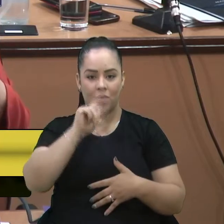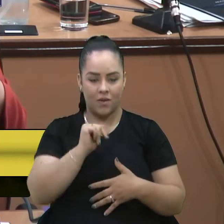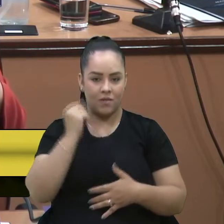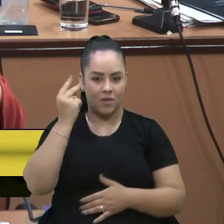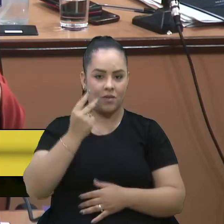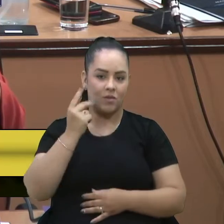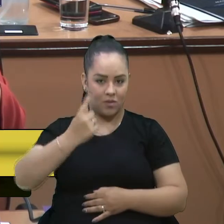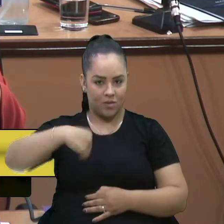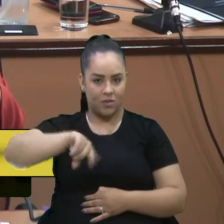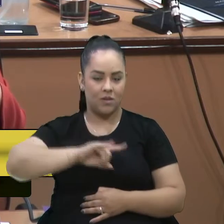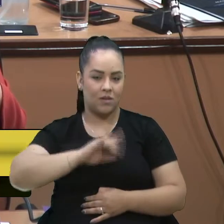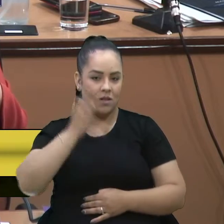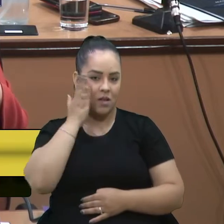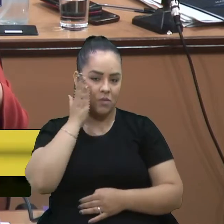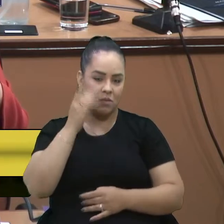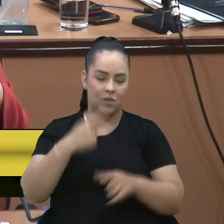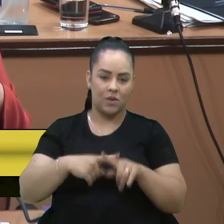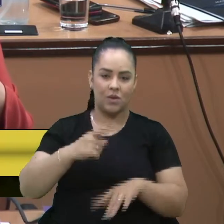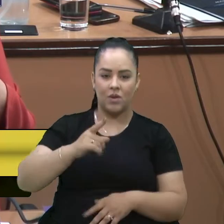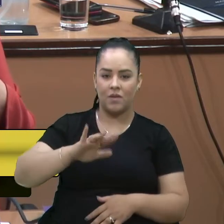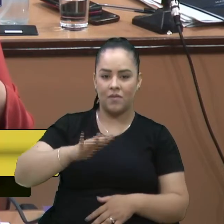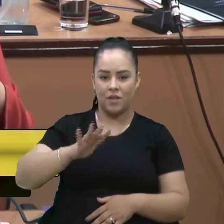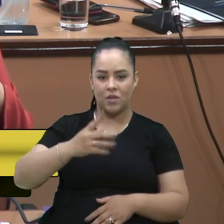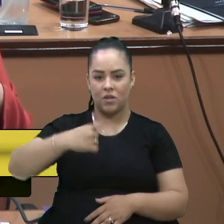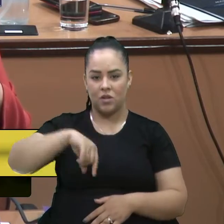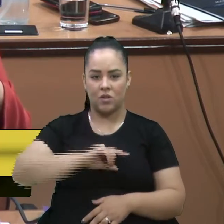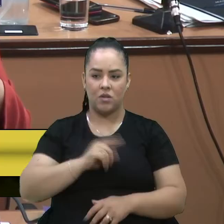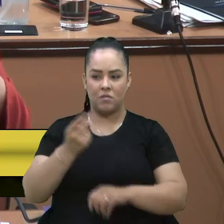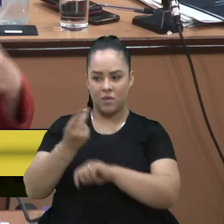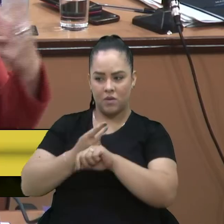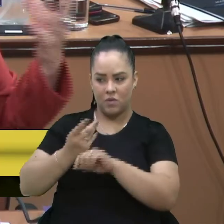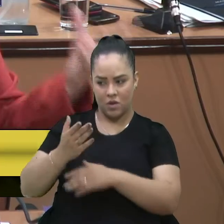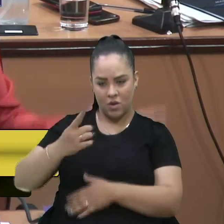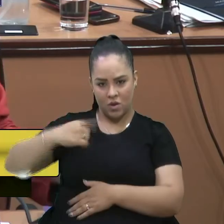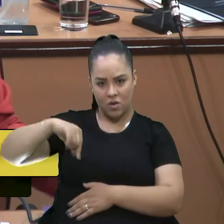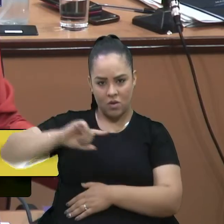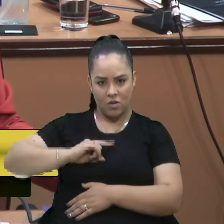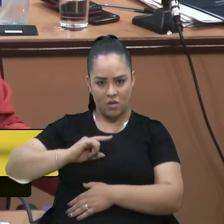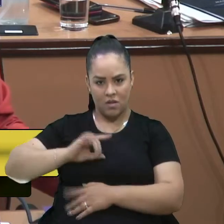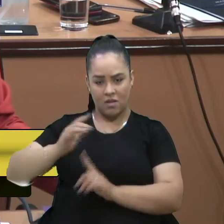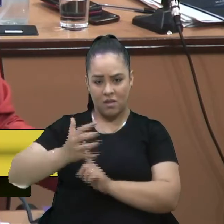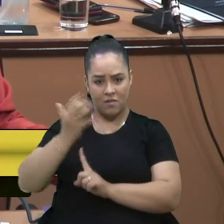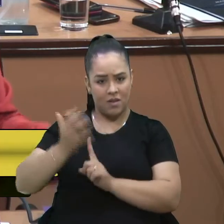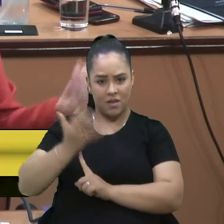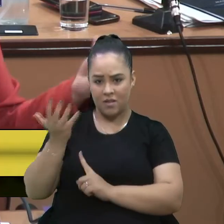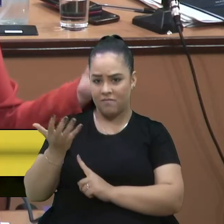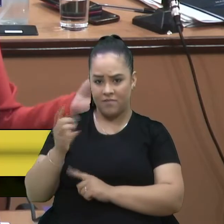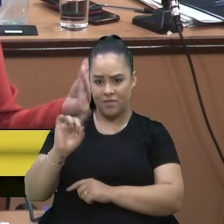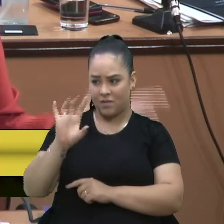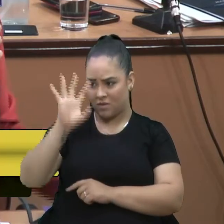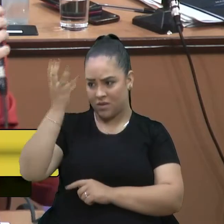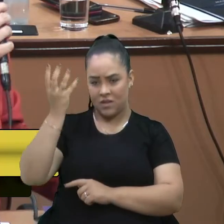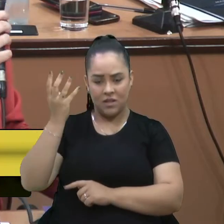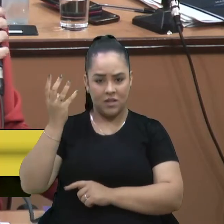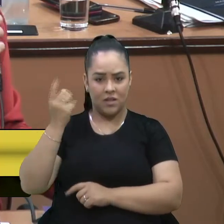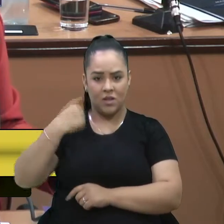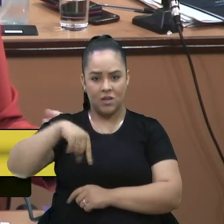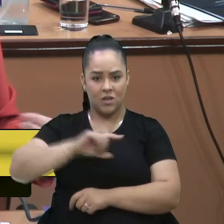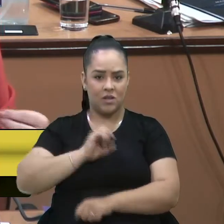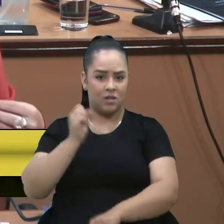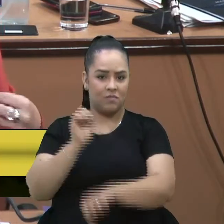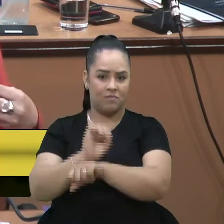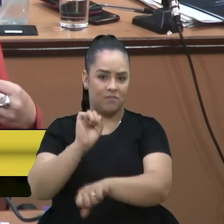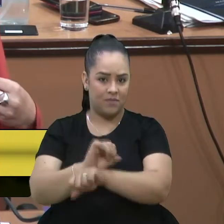A gente sabe porque muitas vezes a gente é cobrado por demandas que não se realizam assim na expectativa das